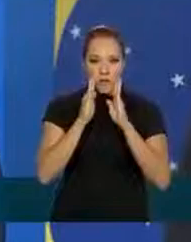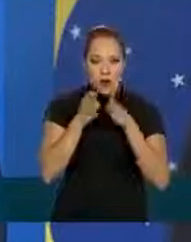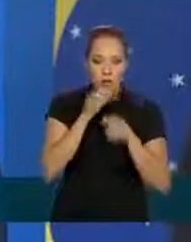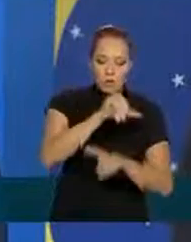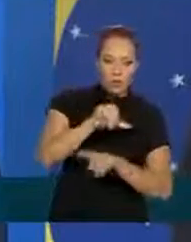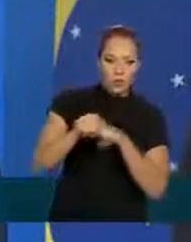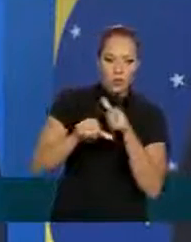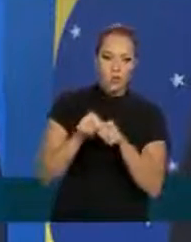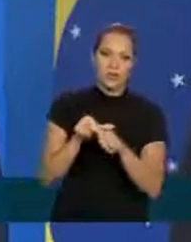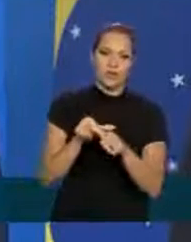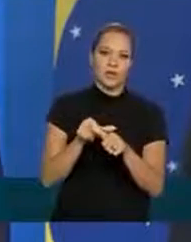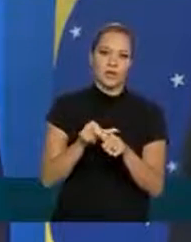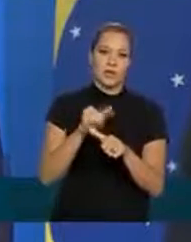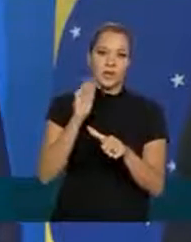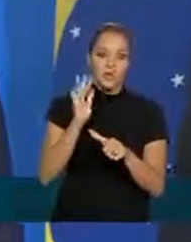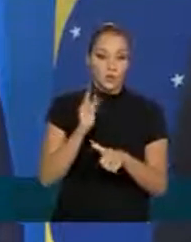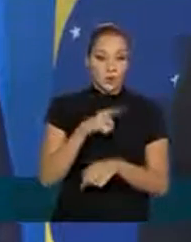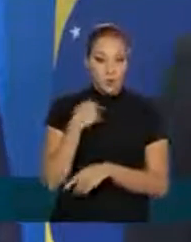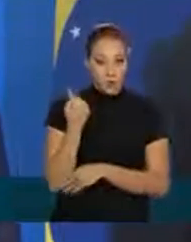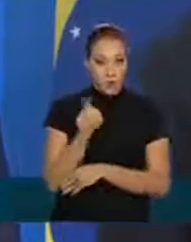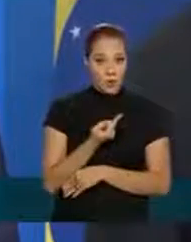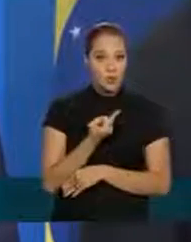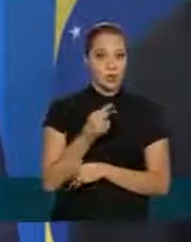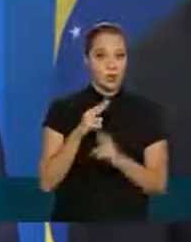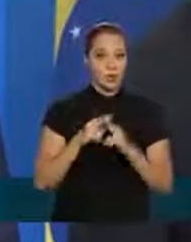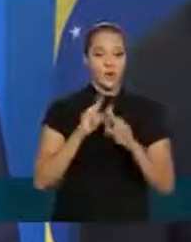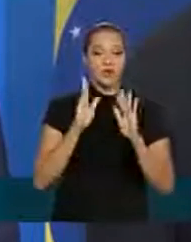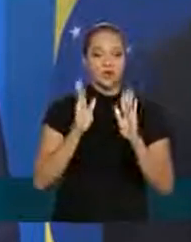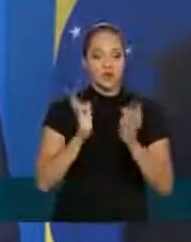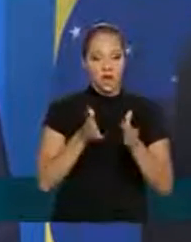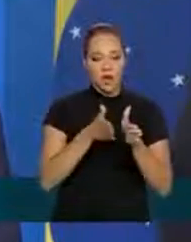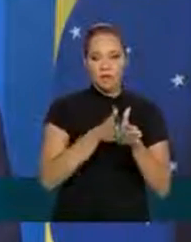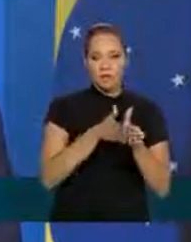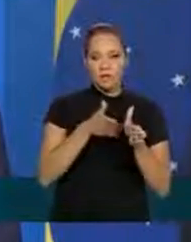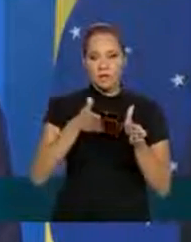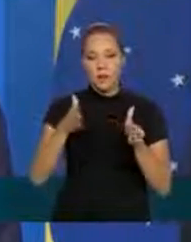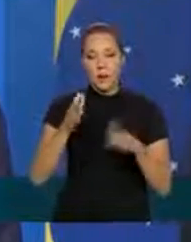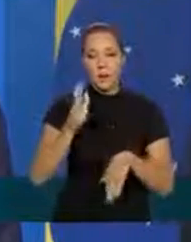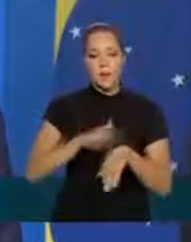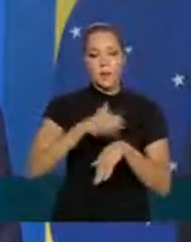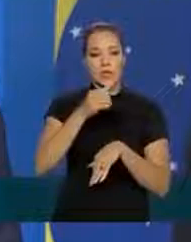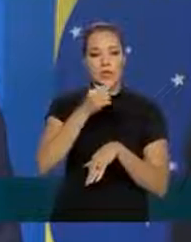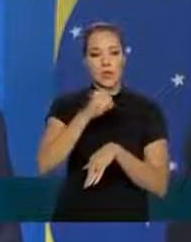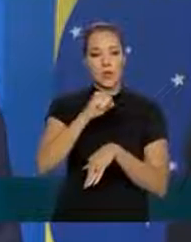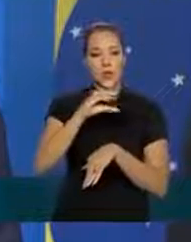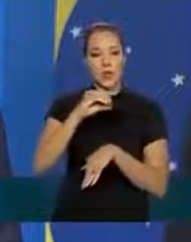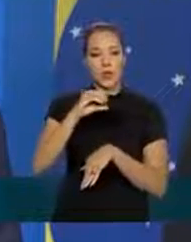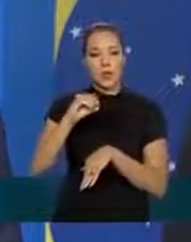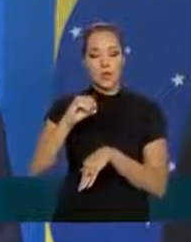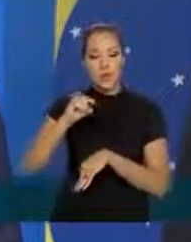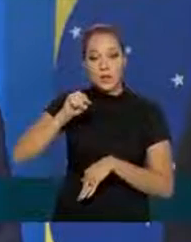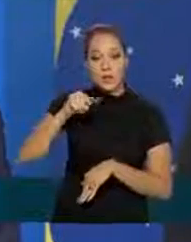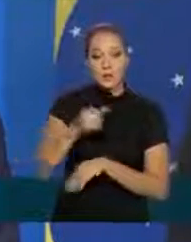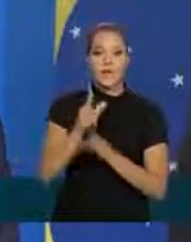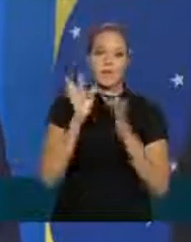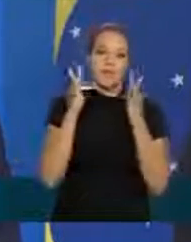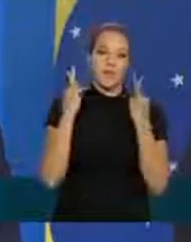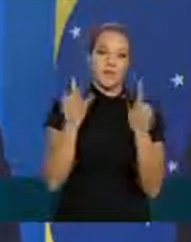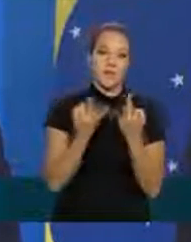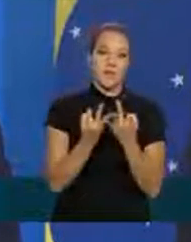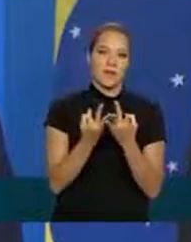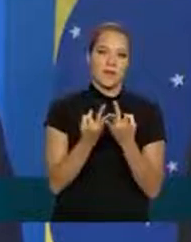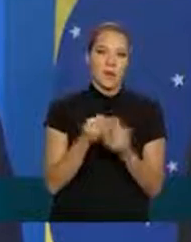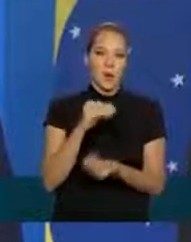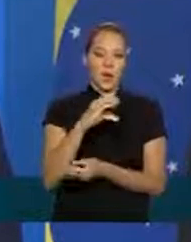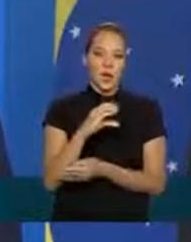nós já postergamos para mais de 800 mil famílias o crédito